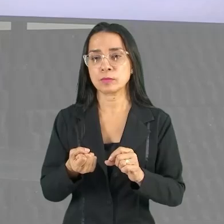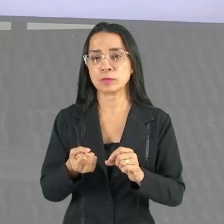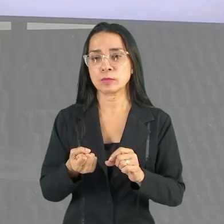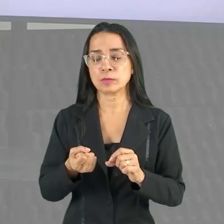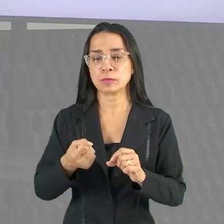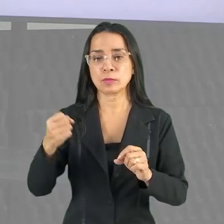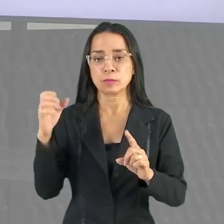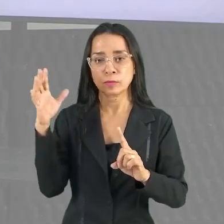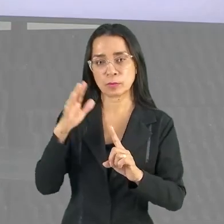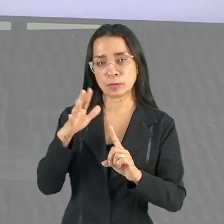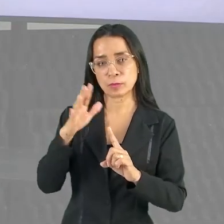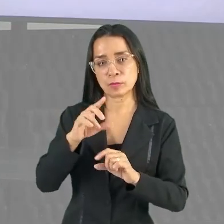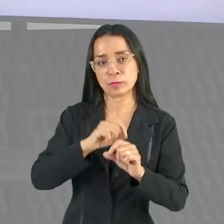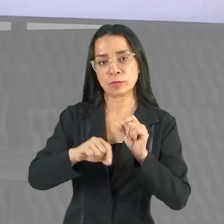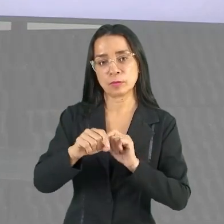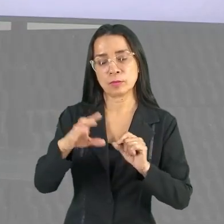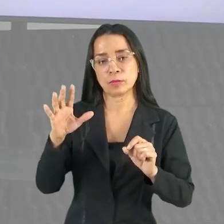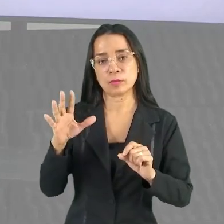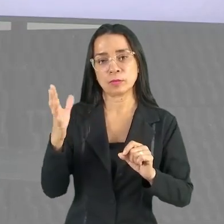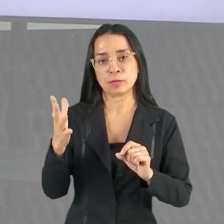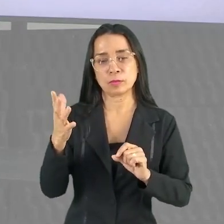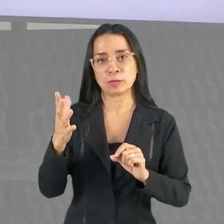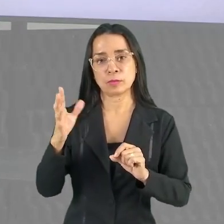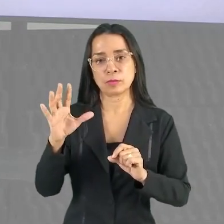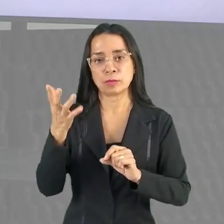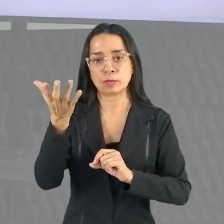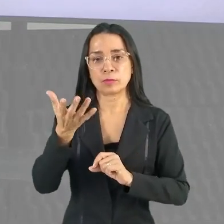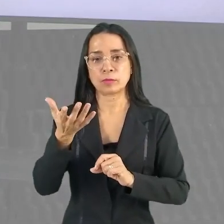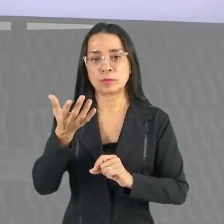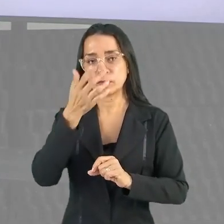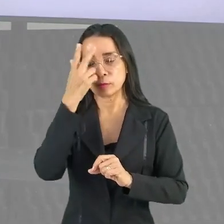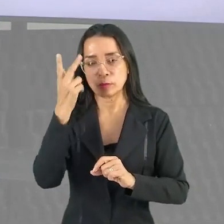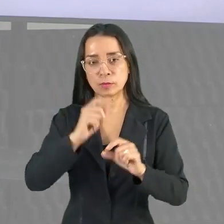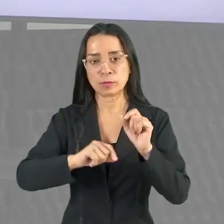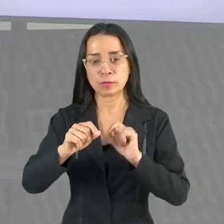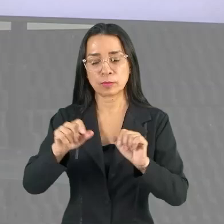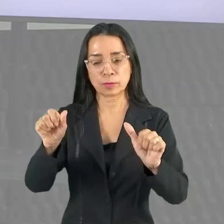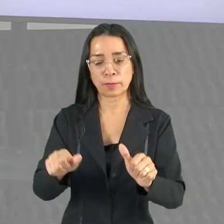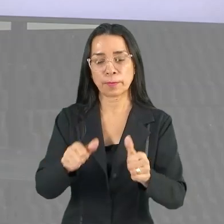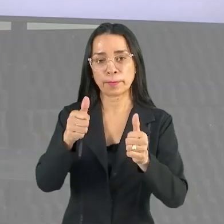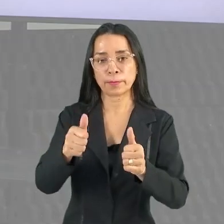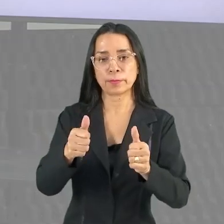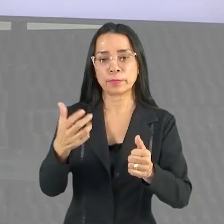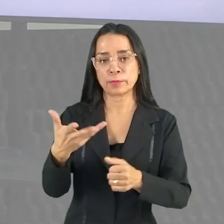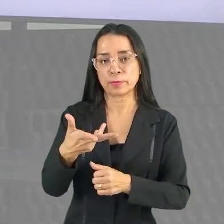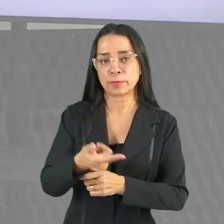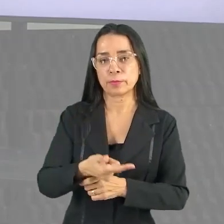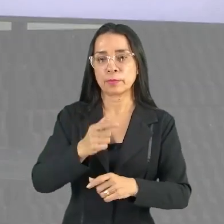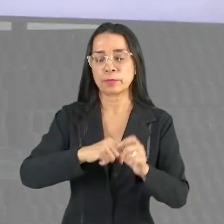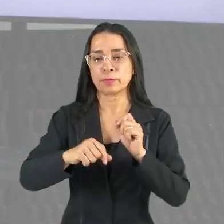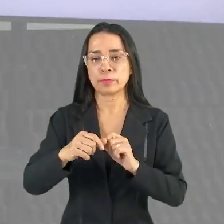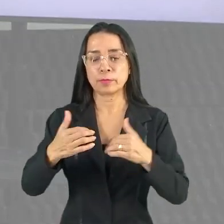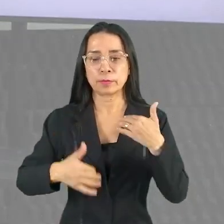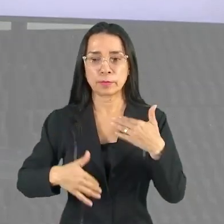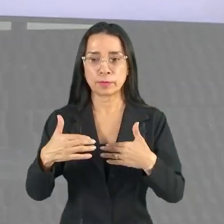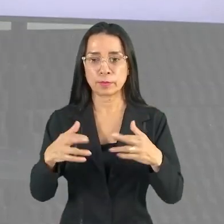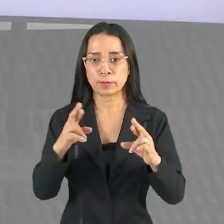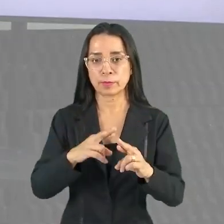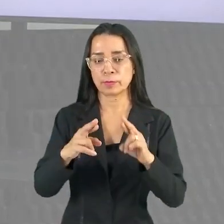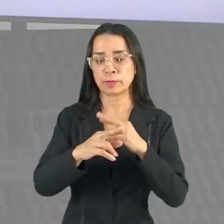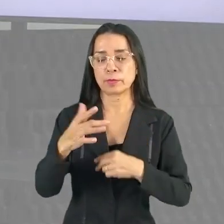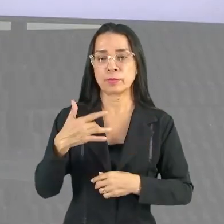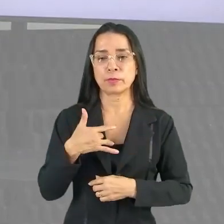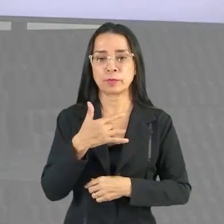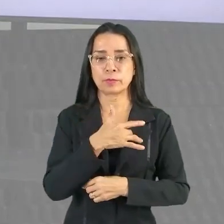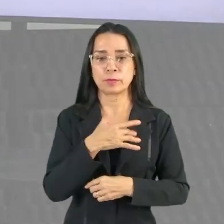daquele indivíduo para que ele tenha uma melhoria da sua aptidão física relacionada à saúde. Então, precisa de